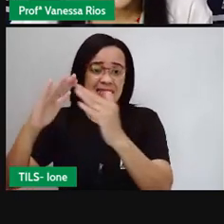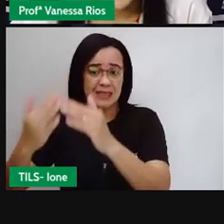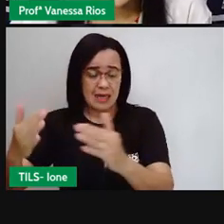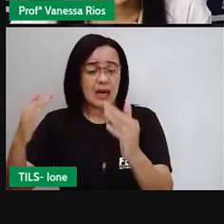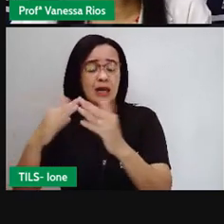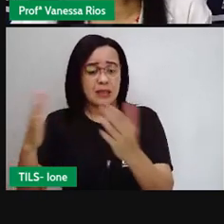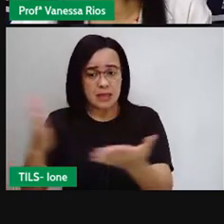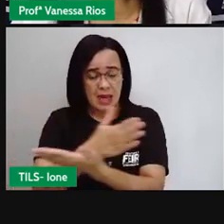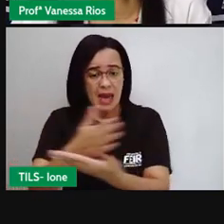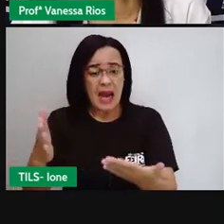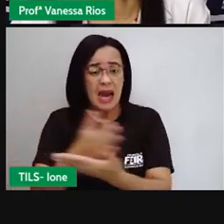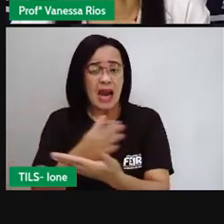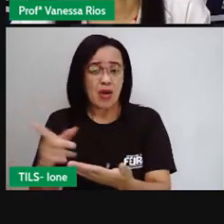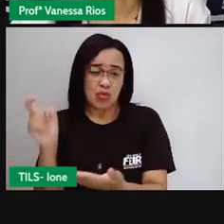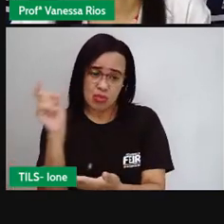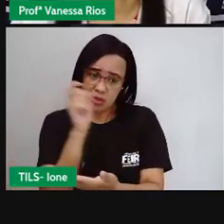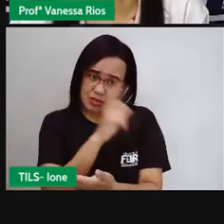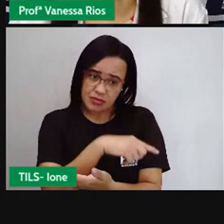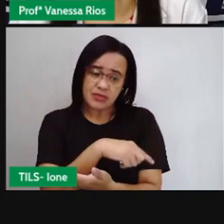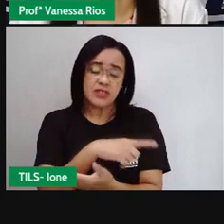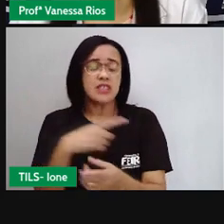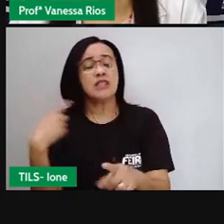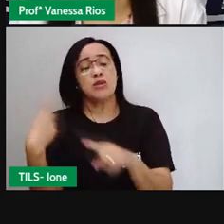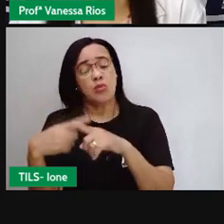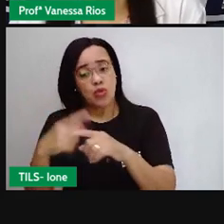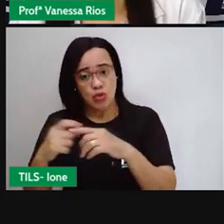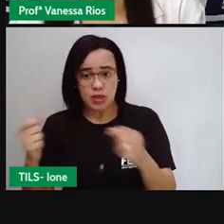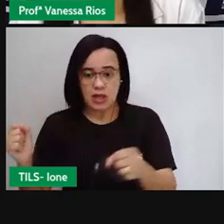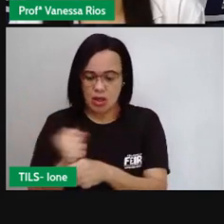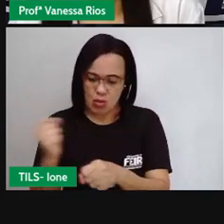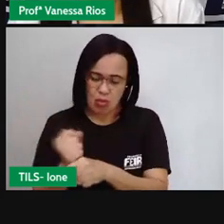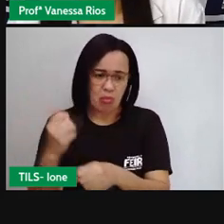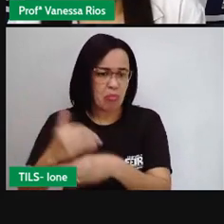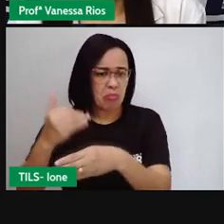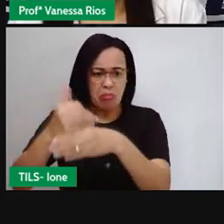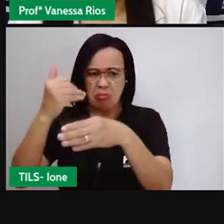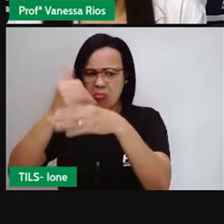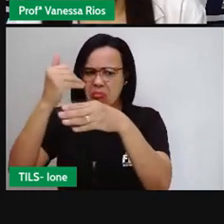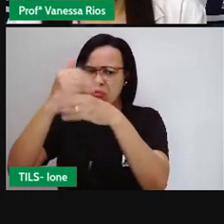dificuldades no processo de urbanização, onde não tem ali, às vezes,